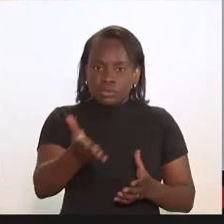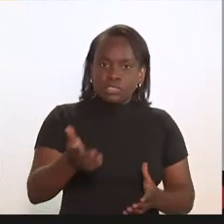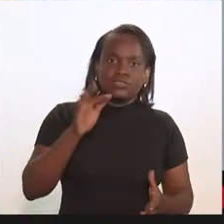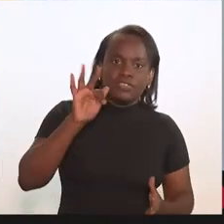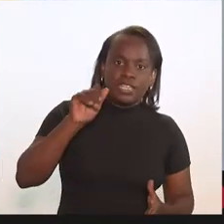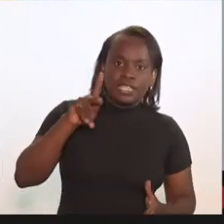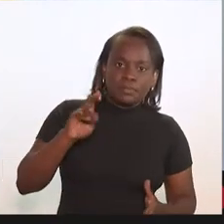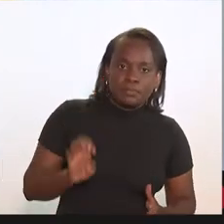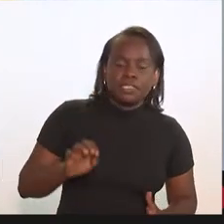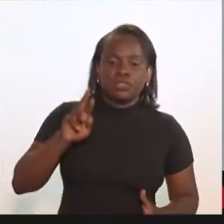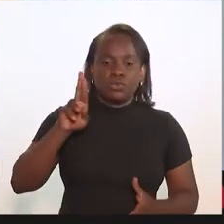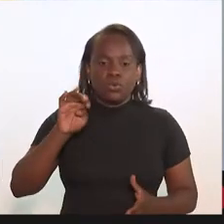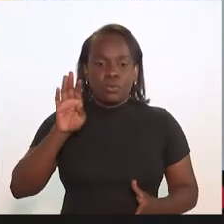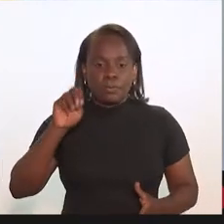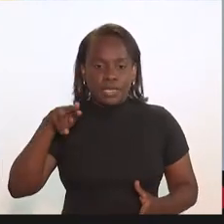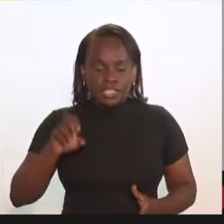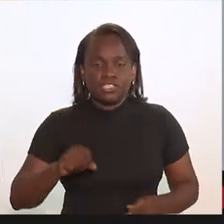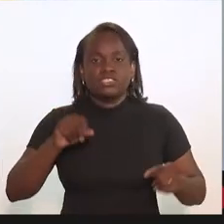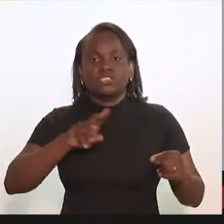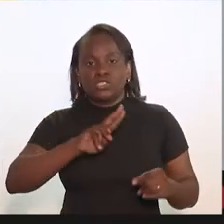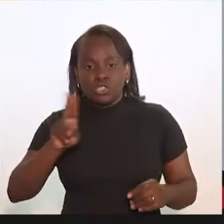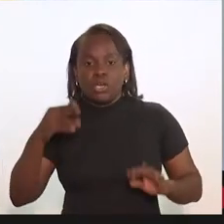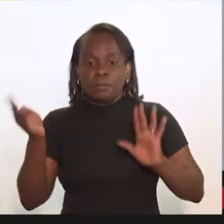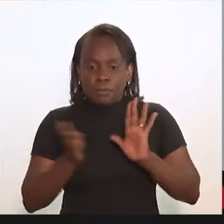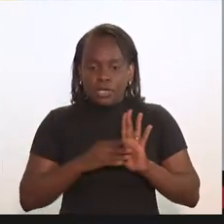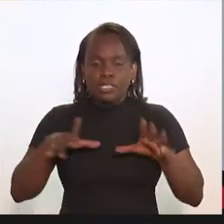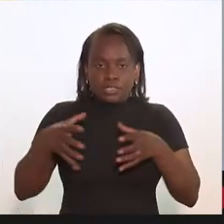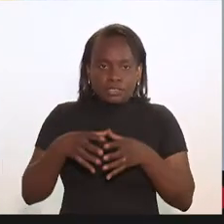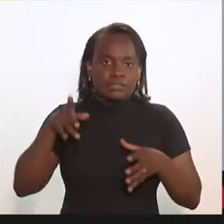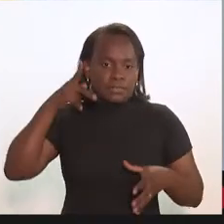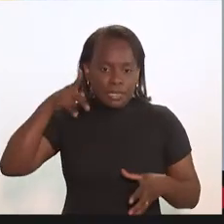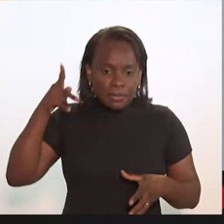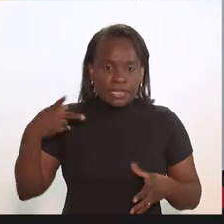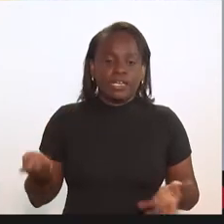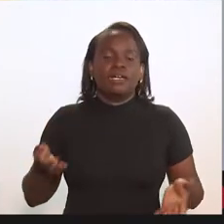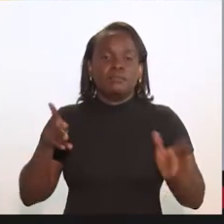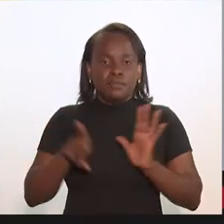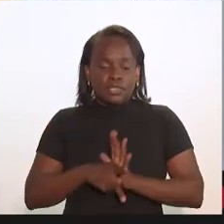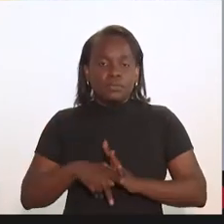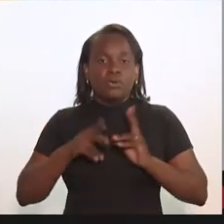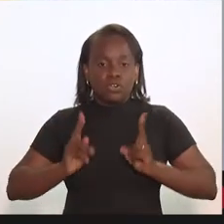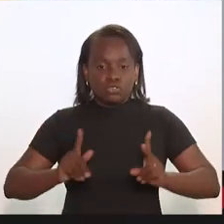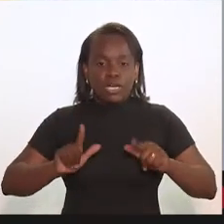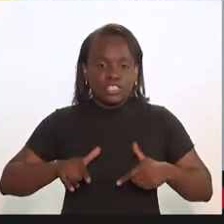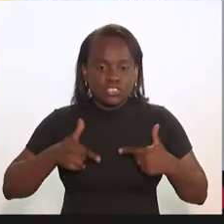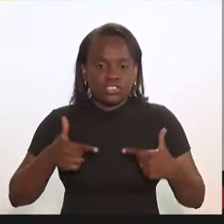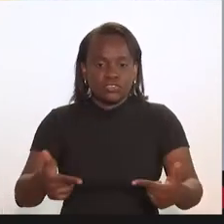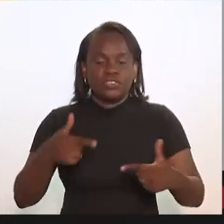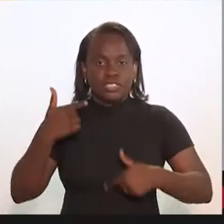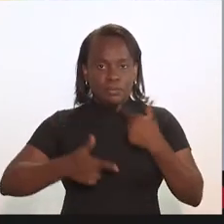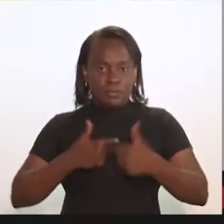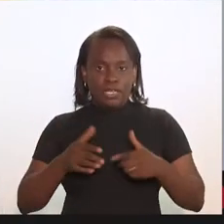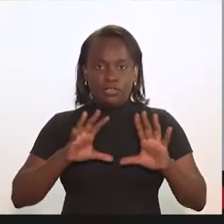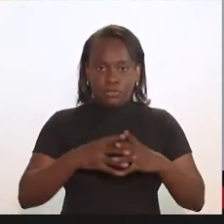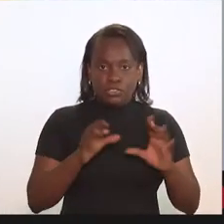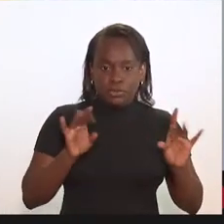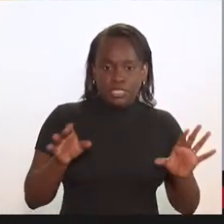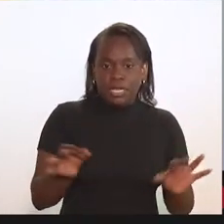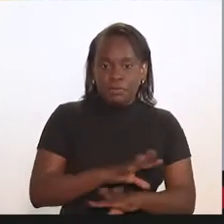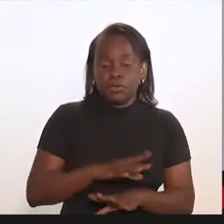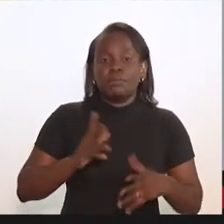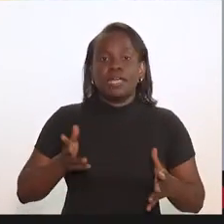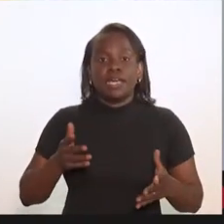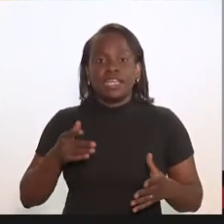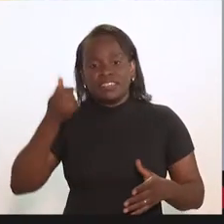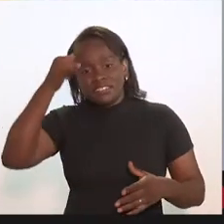Excelência, Felipe, Rubens, nos reescrevermos na frente parlamentar para a frente parlamentar continuar ativa depois do trabalho da comissão especial,